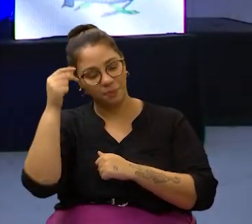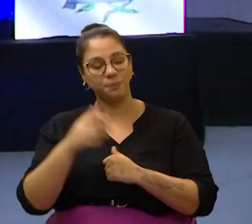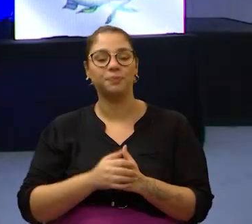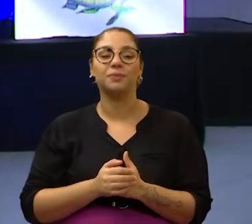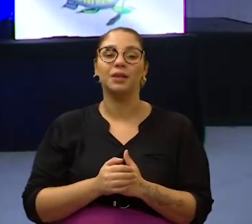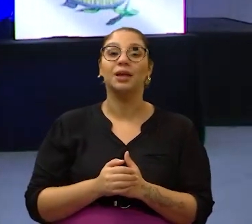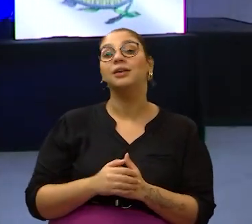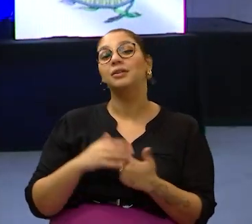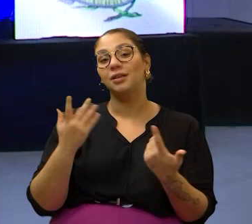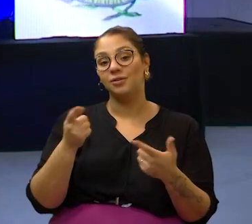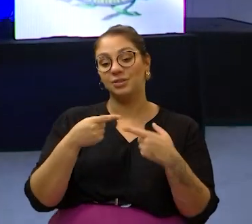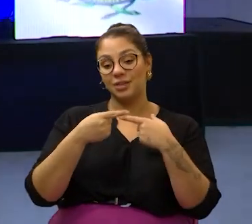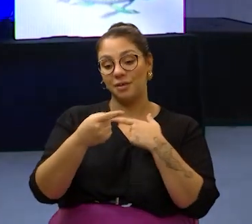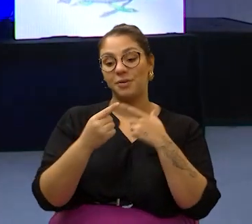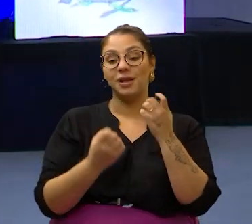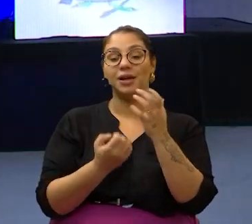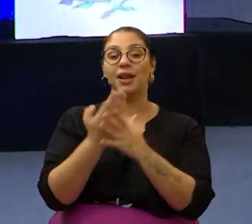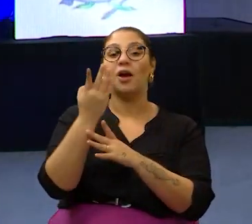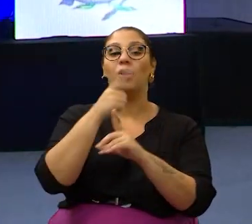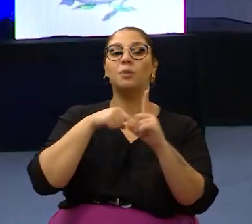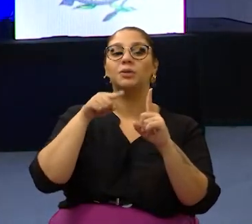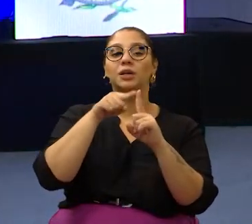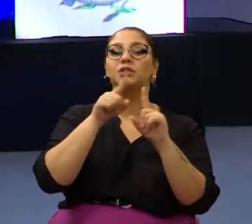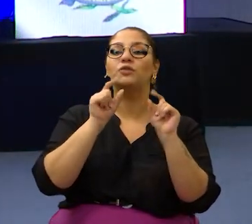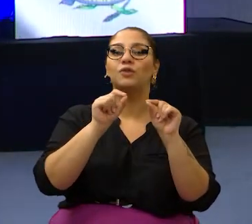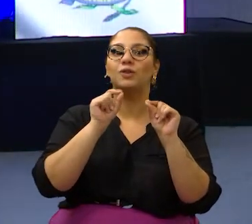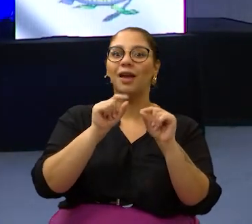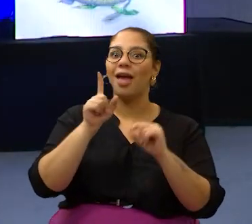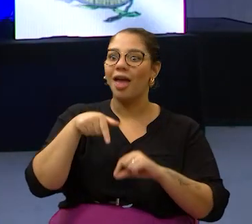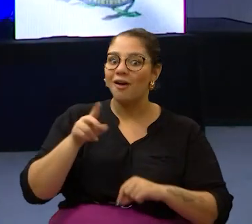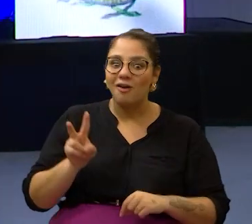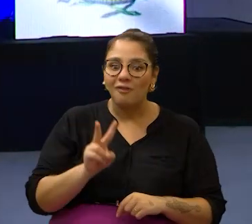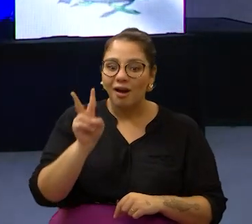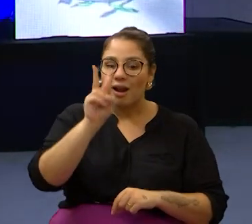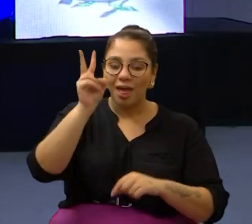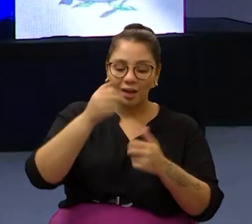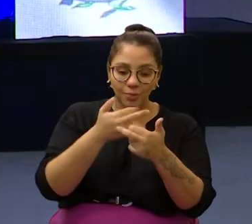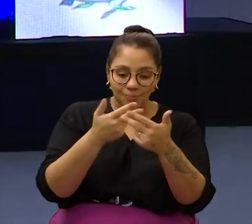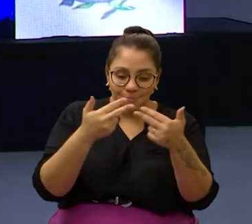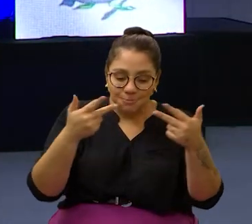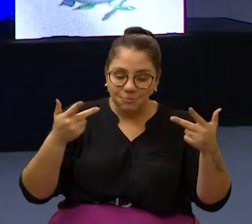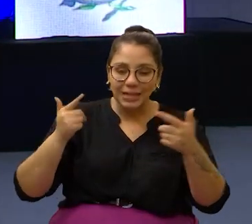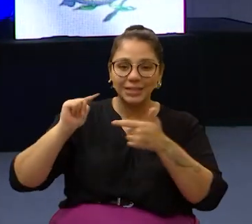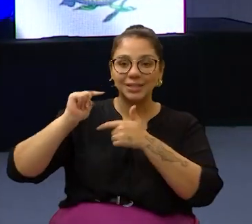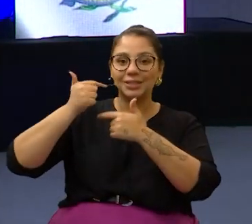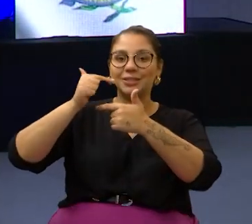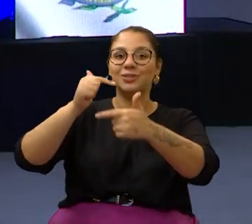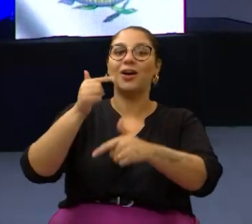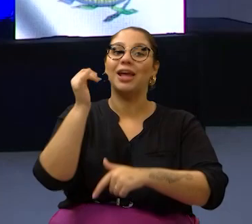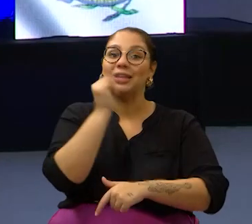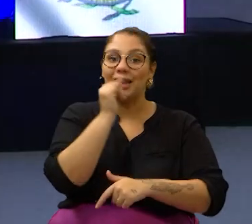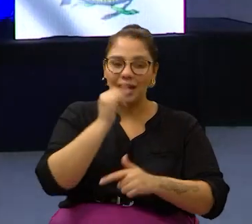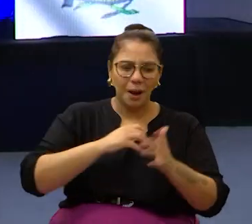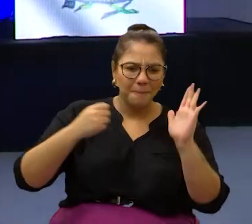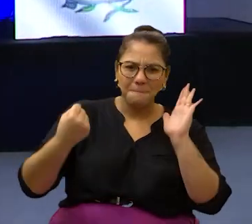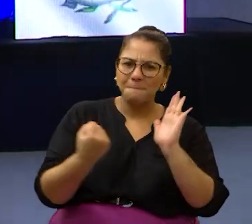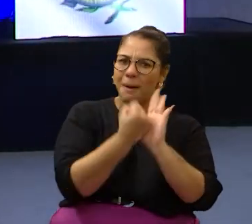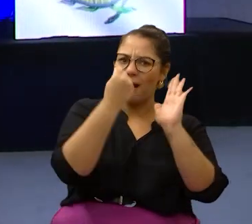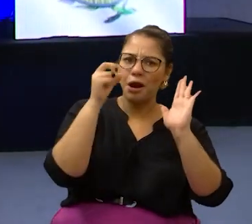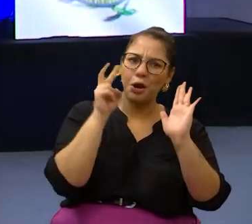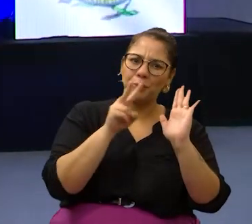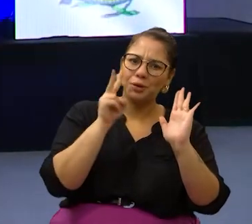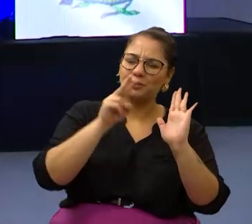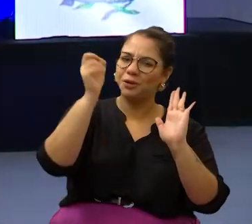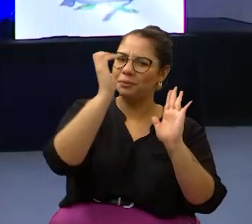A semana foi criada com o objetivo de valorizar as tradições italianas, tão marcantes no Brasil